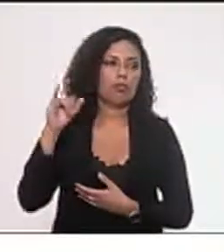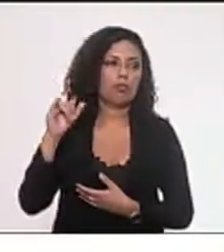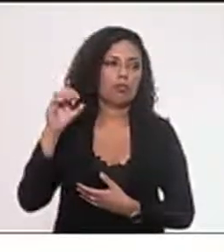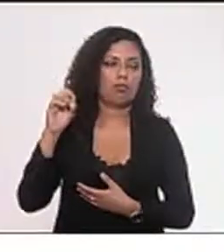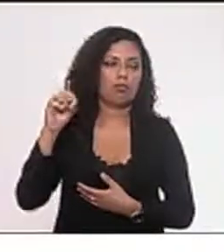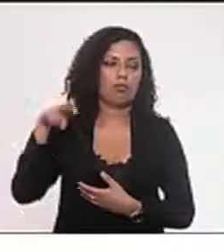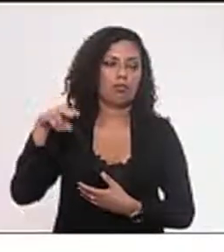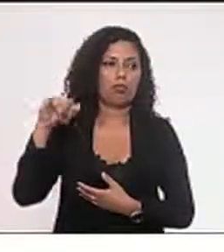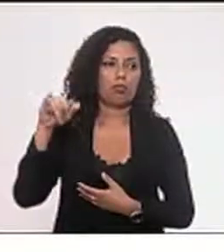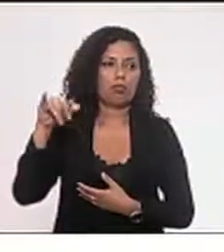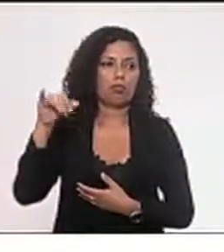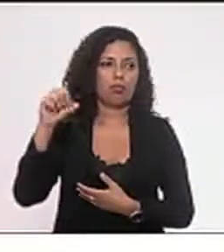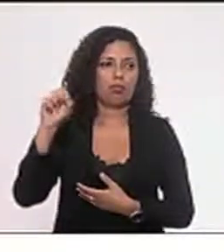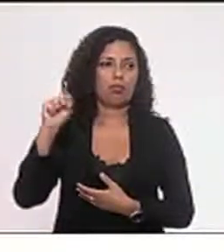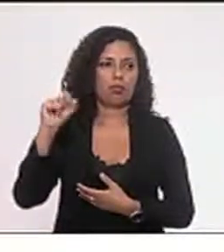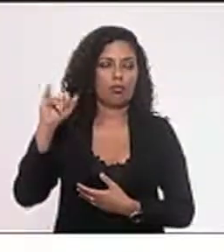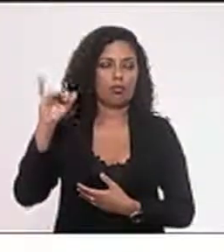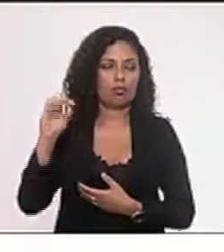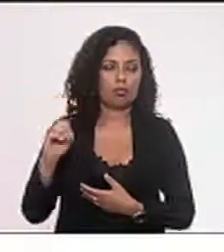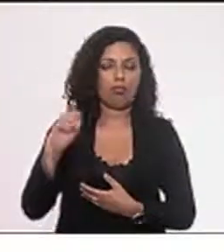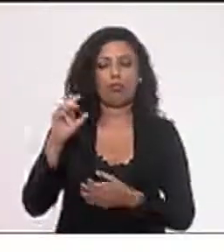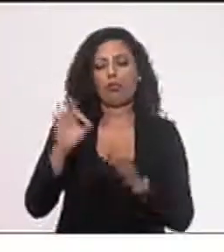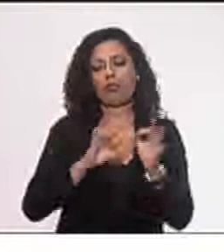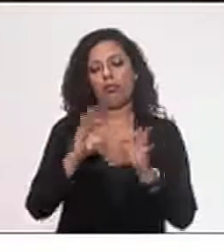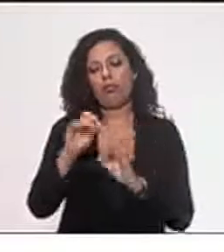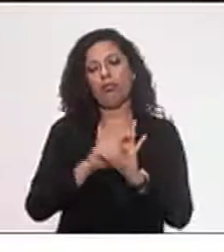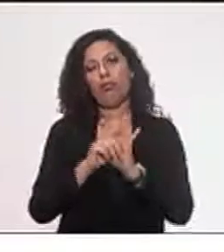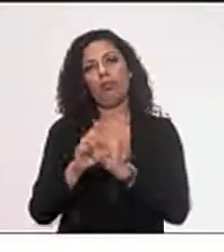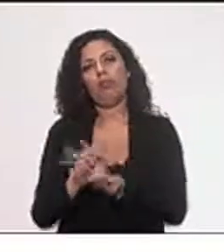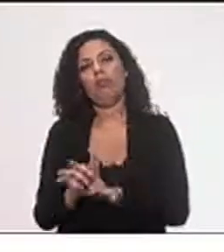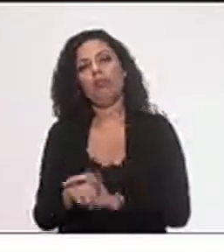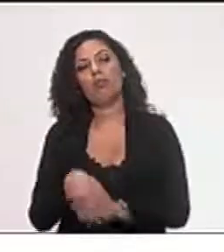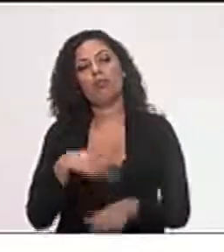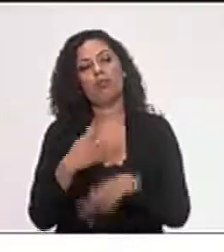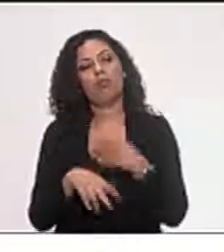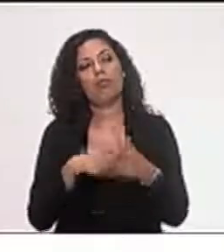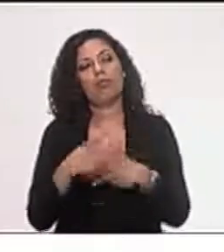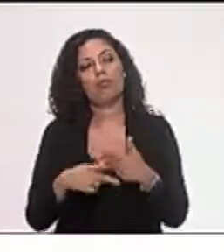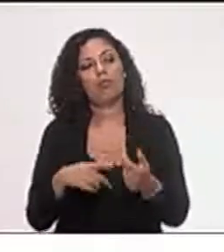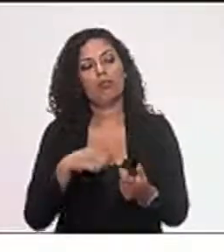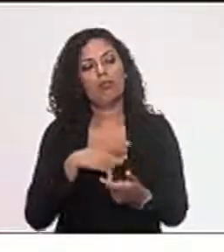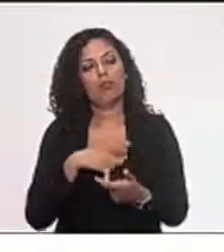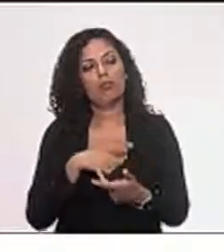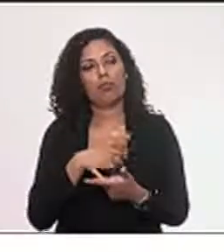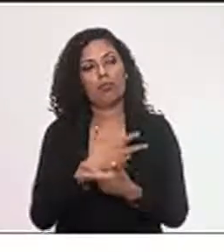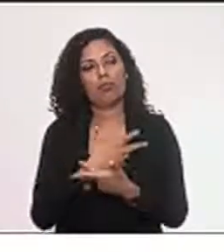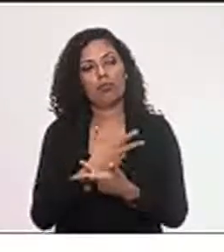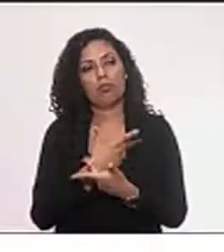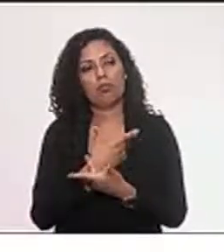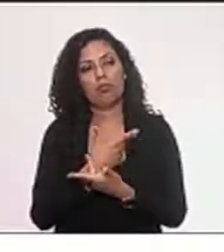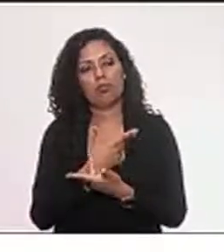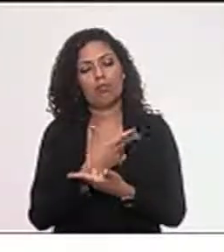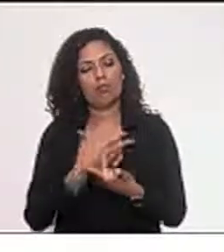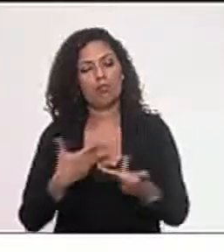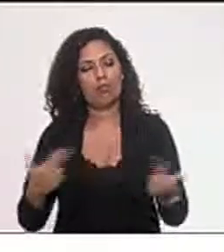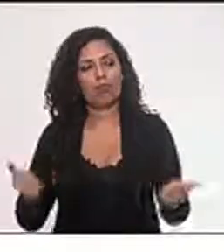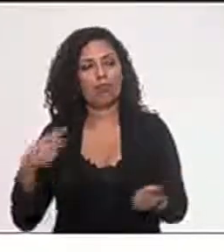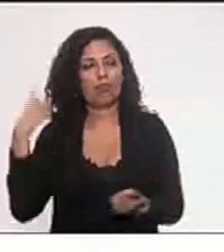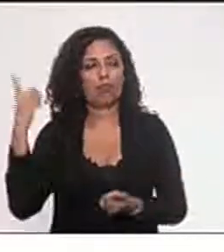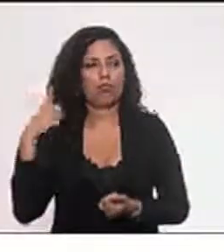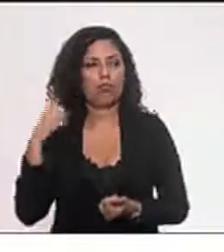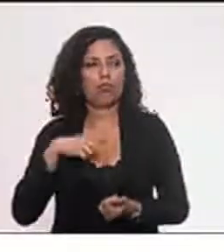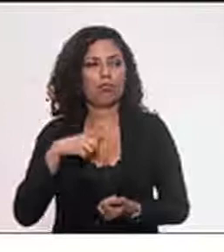projeto e dizer que existem vários deputados. Existe